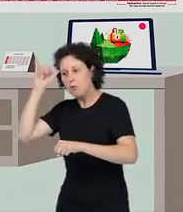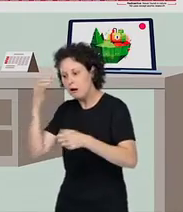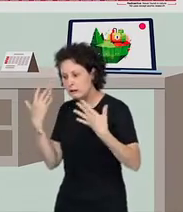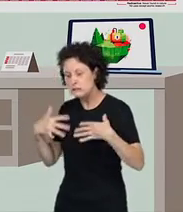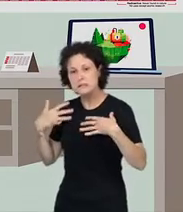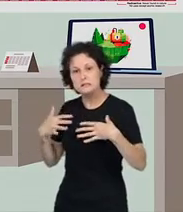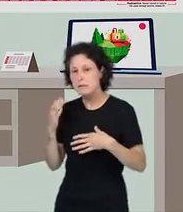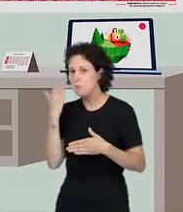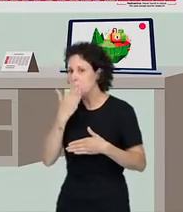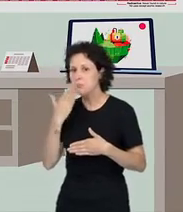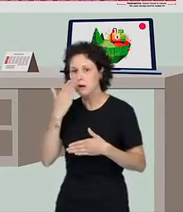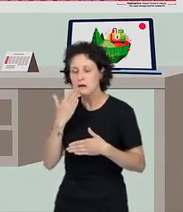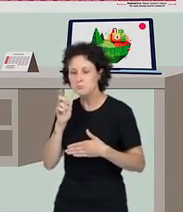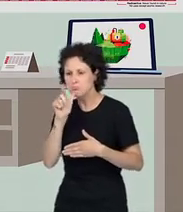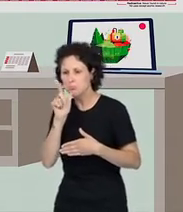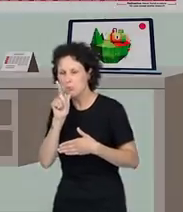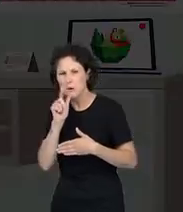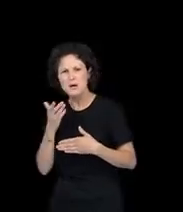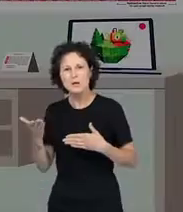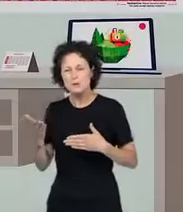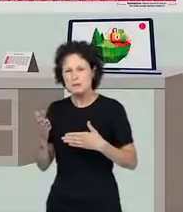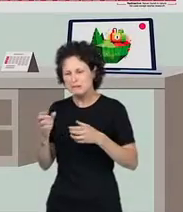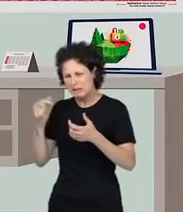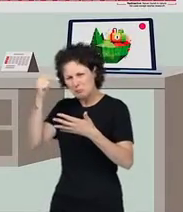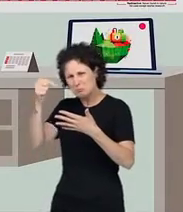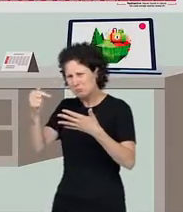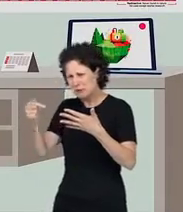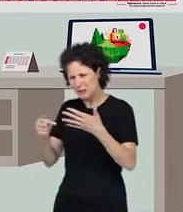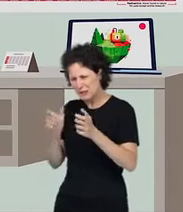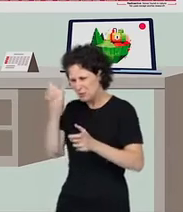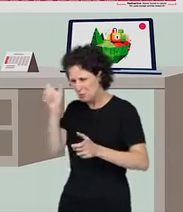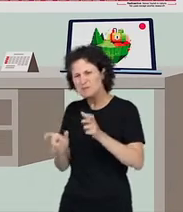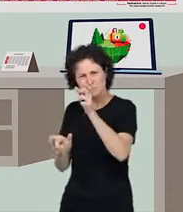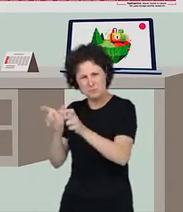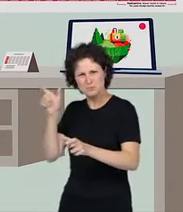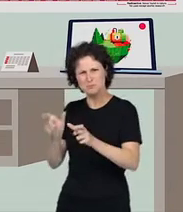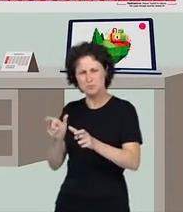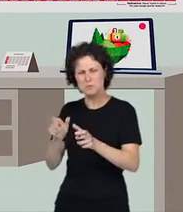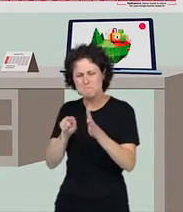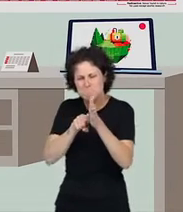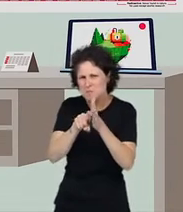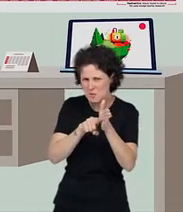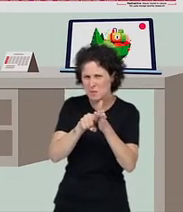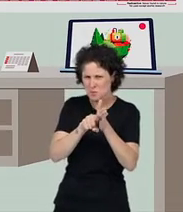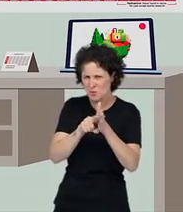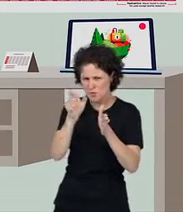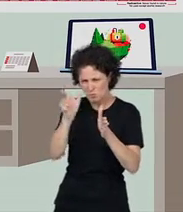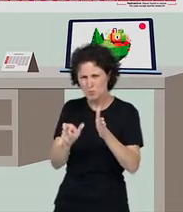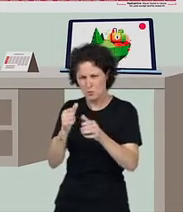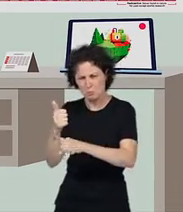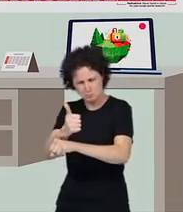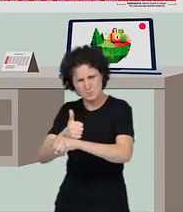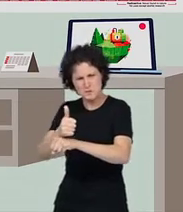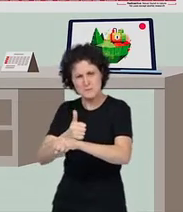utilizada na agricultura. É água demais, não é? Muitos agricultores, que são as pessoas que estudam e trabalham com plantações, e